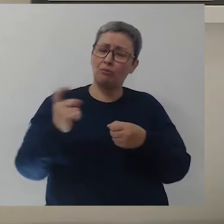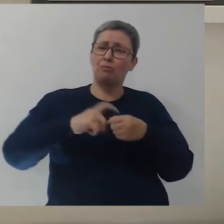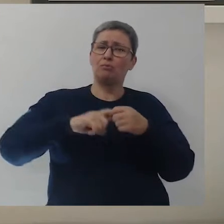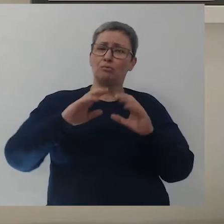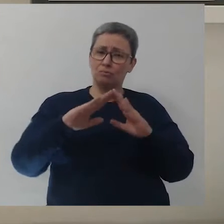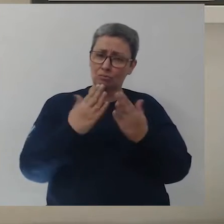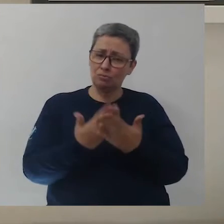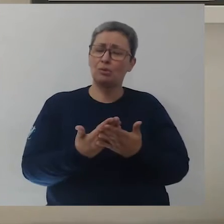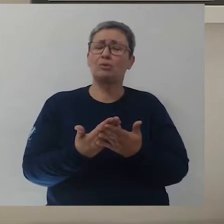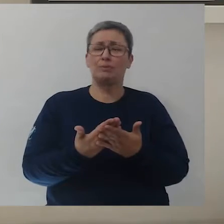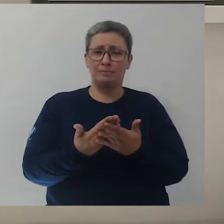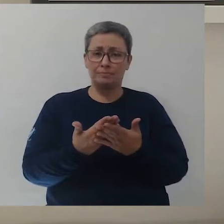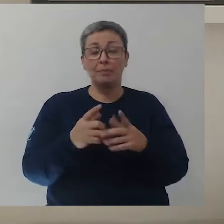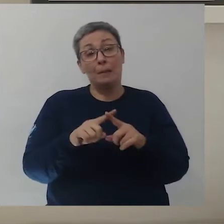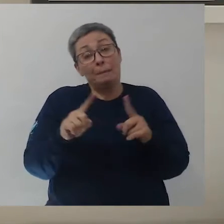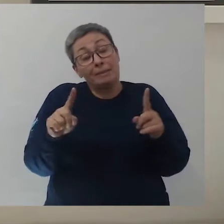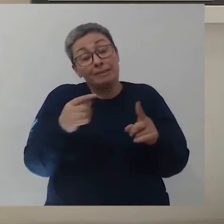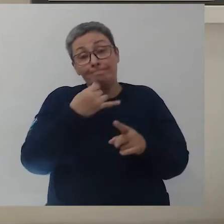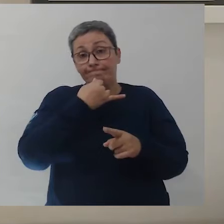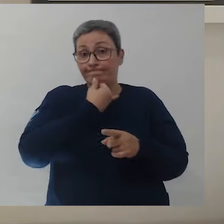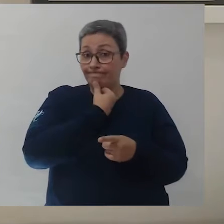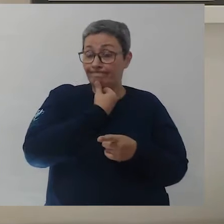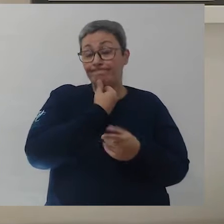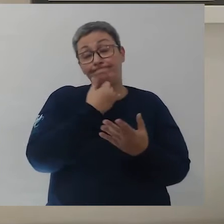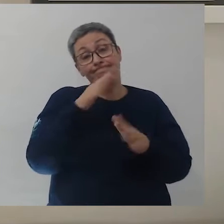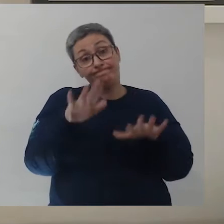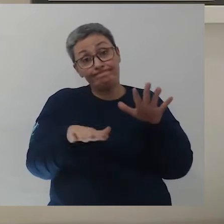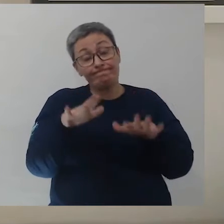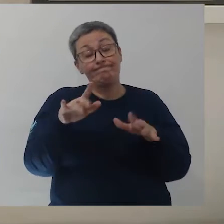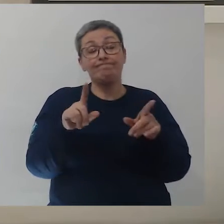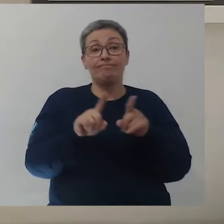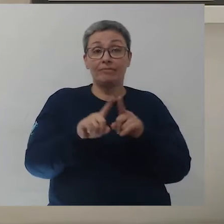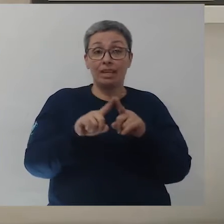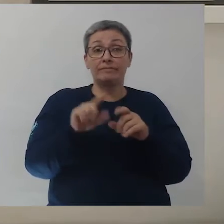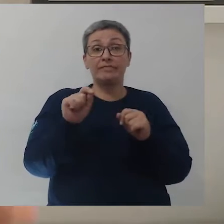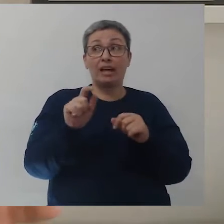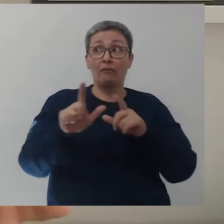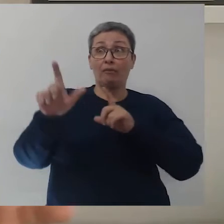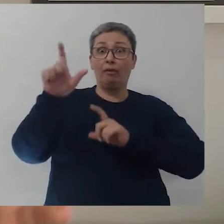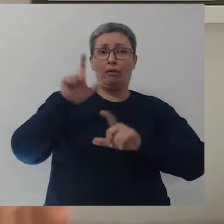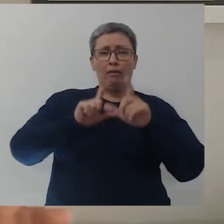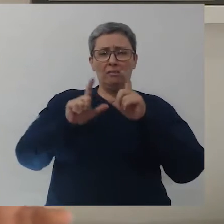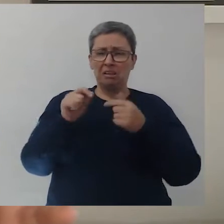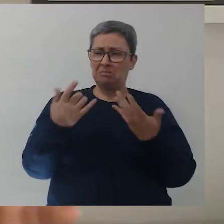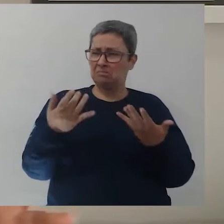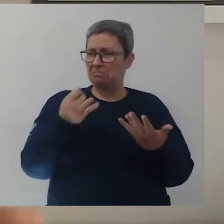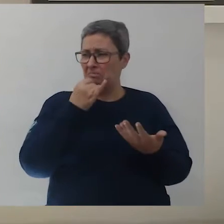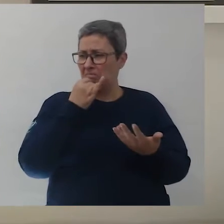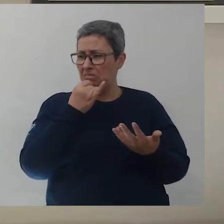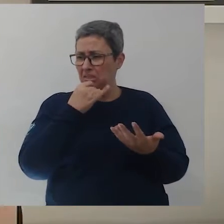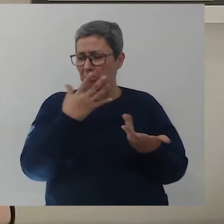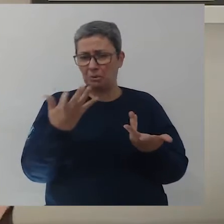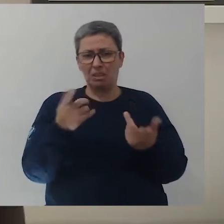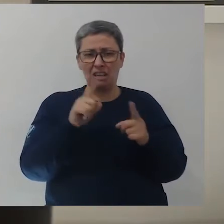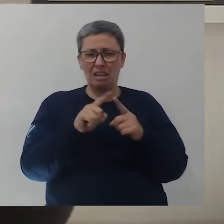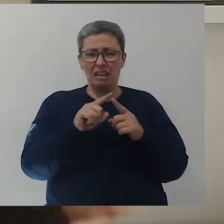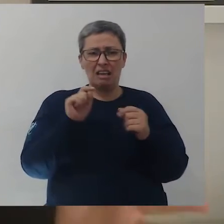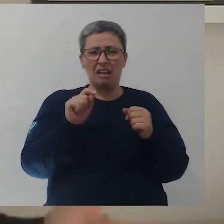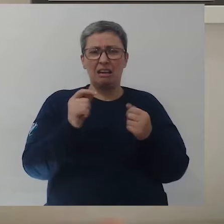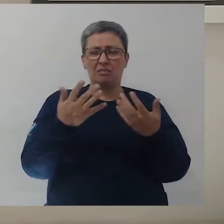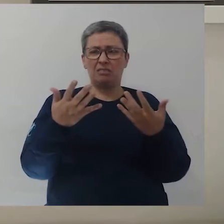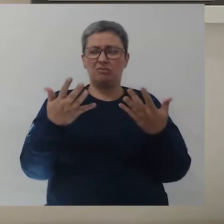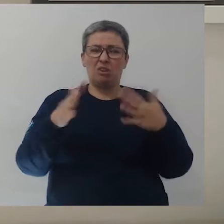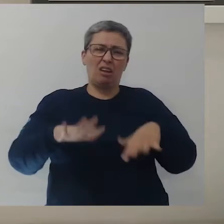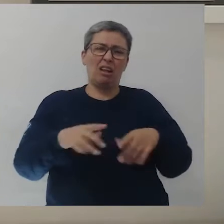voltarem pra escola, né? Mas que infelizmente, às vezes, falam coisas do tipo, que são